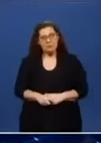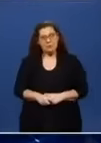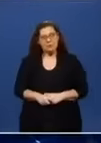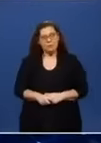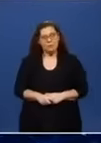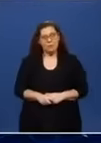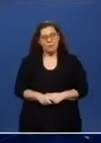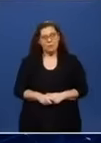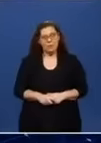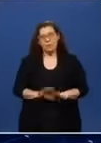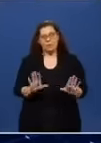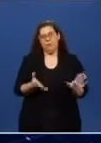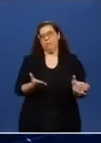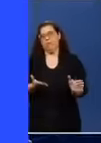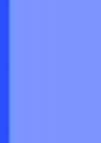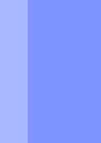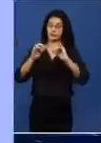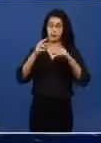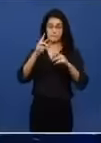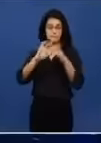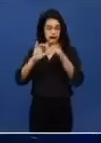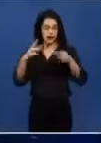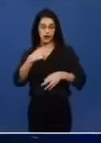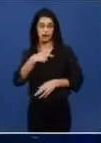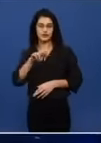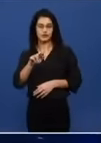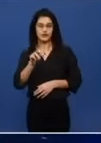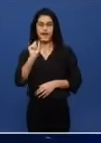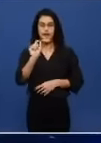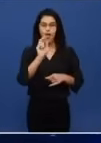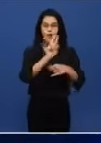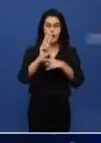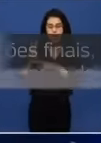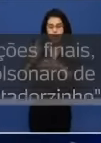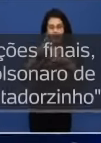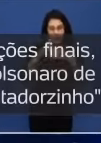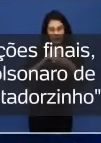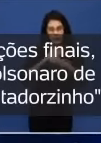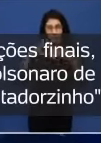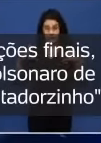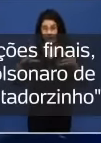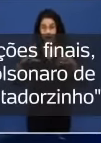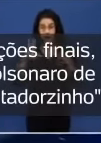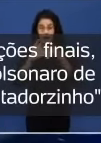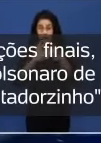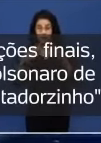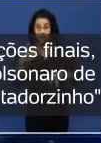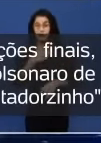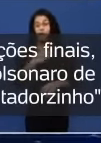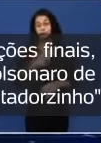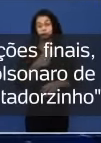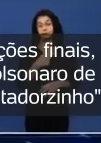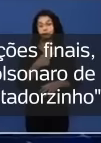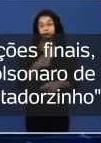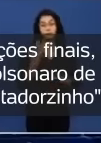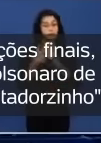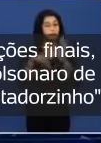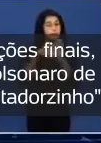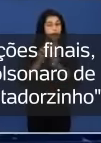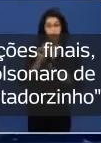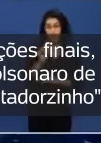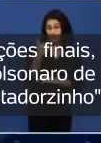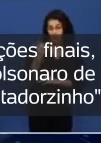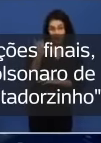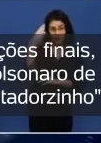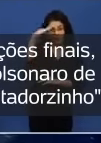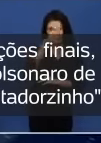Não tem conversa mole. Quem defende a democracia e a liberdade sou eu. Muito mais do que